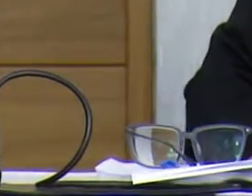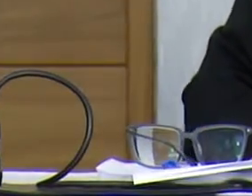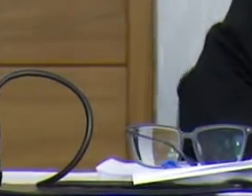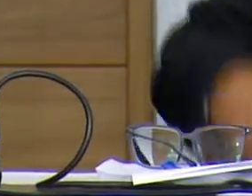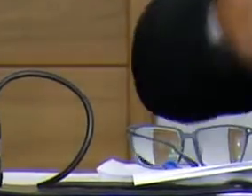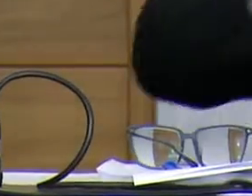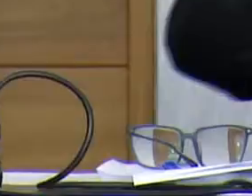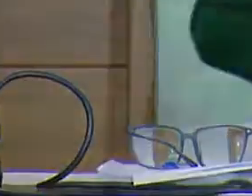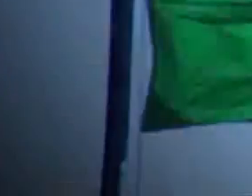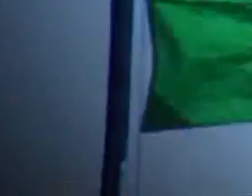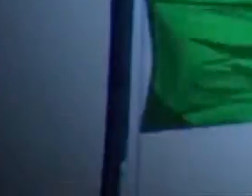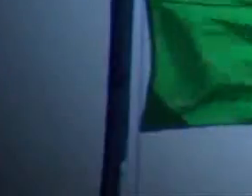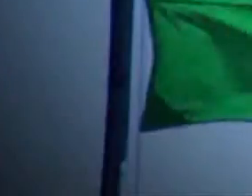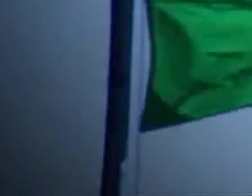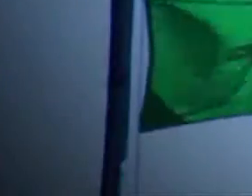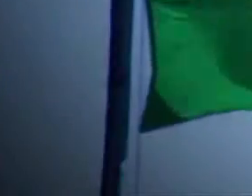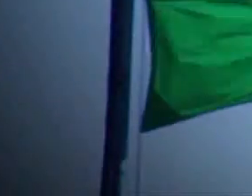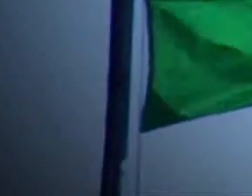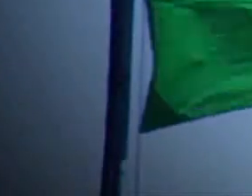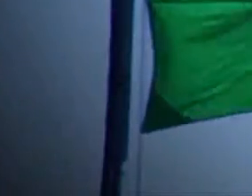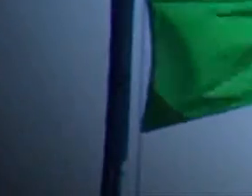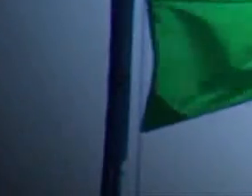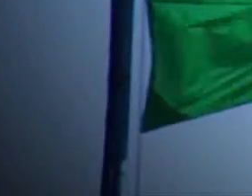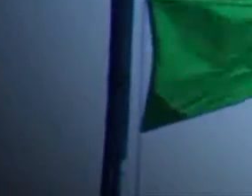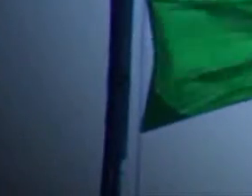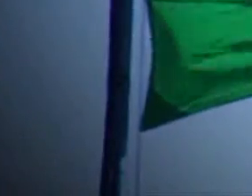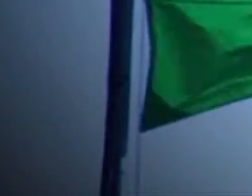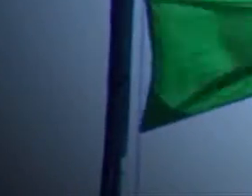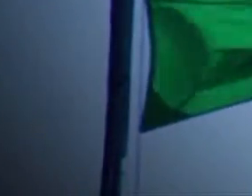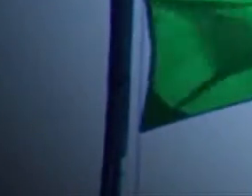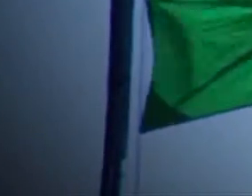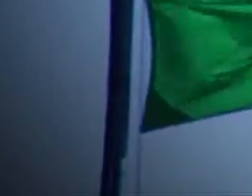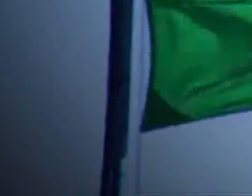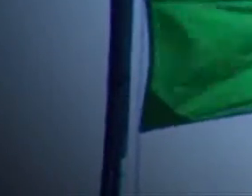Música Música